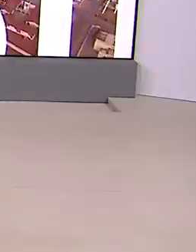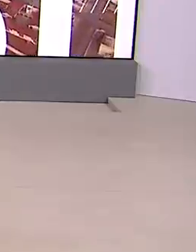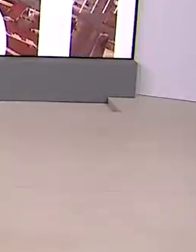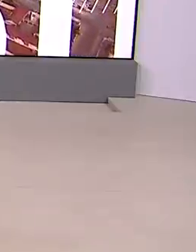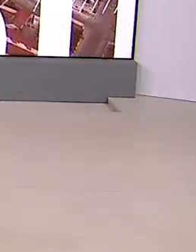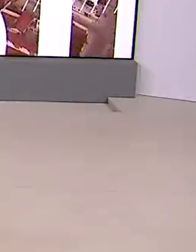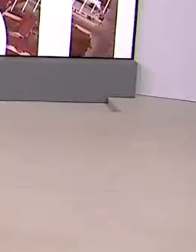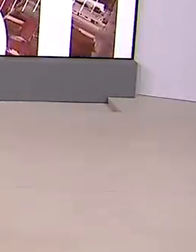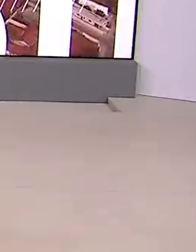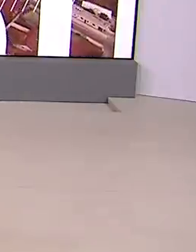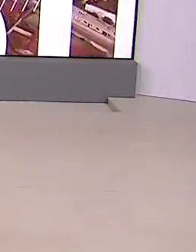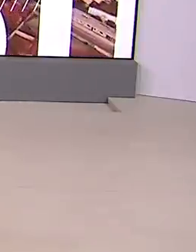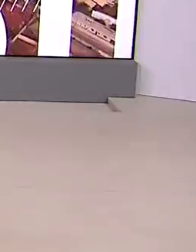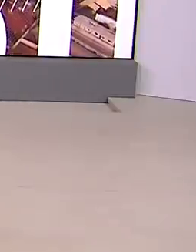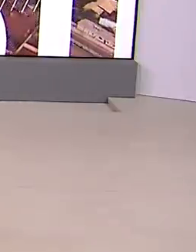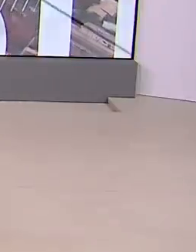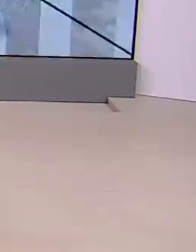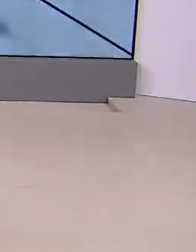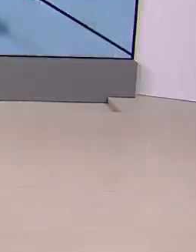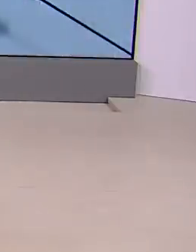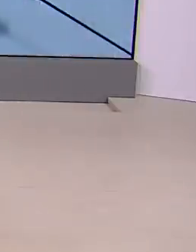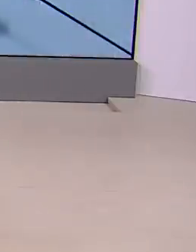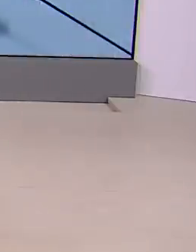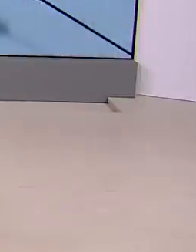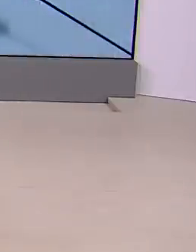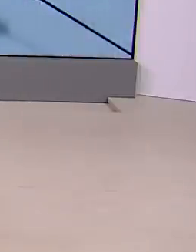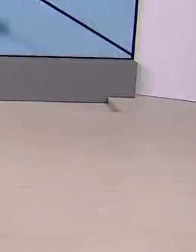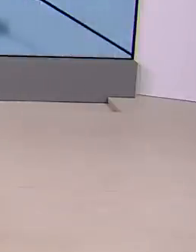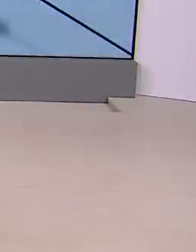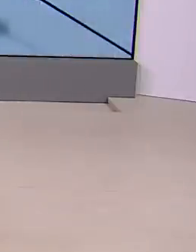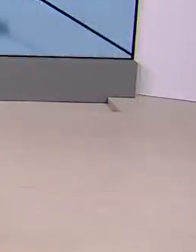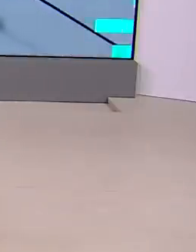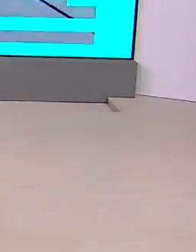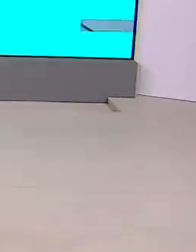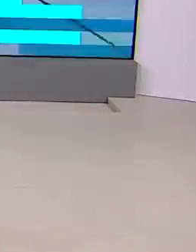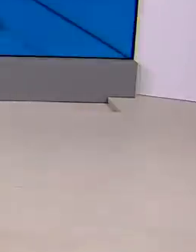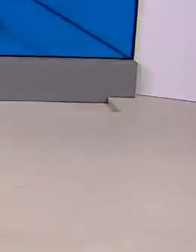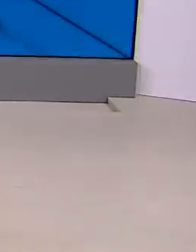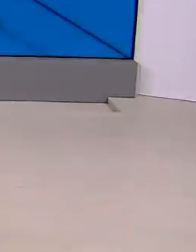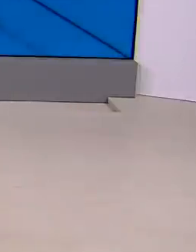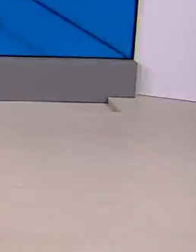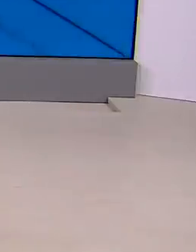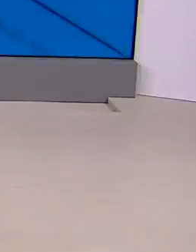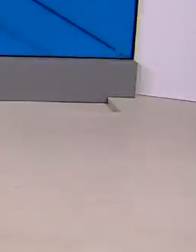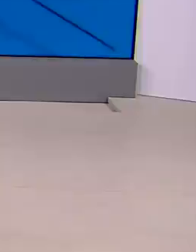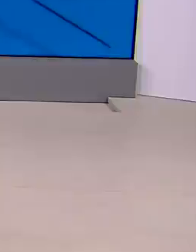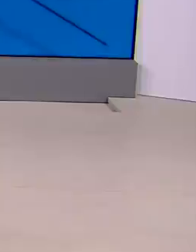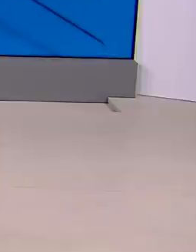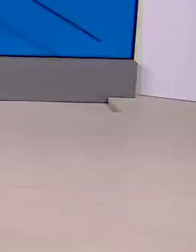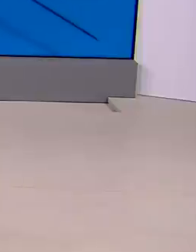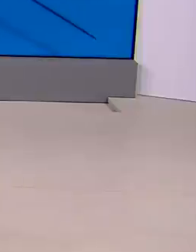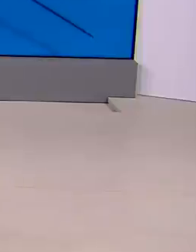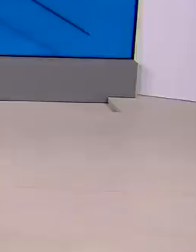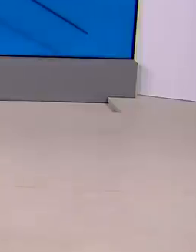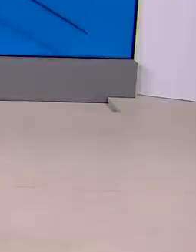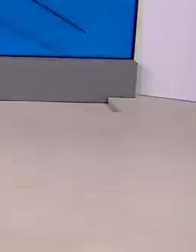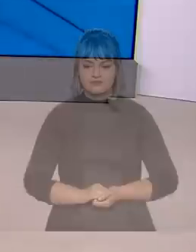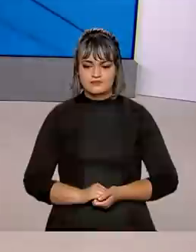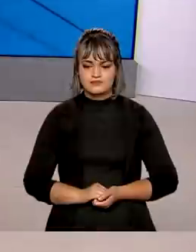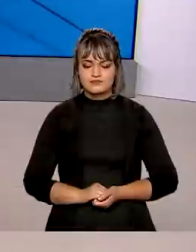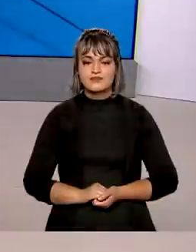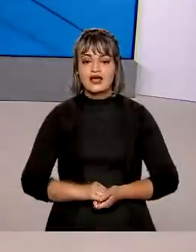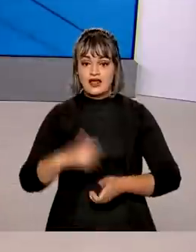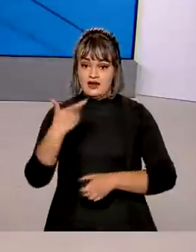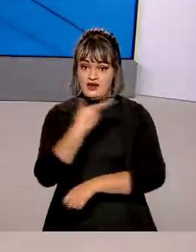E a vacinação contra a Covid-19 continua pelo Brasil. Vamos ver no telão como estão os números? Olha, até agora, no